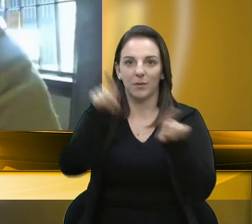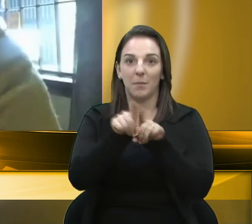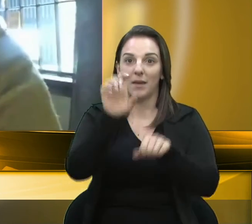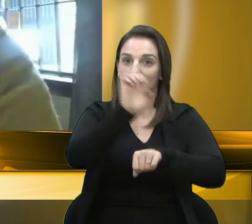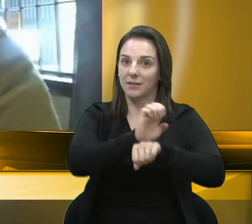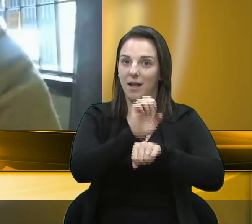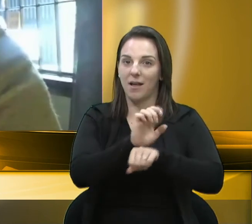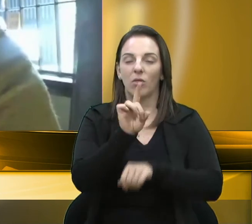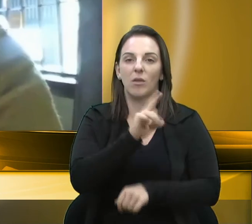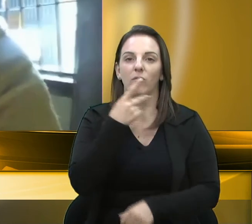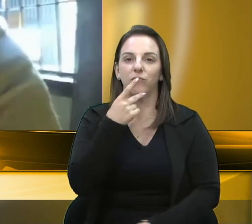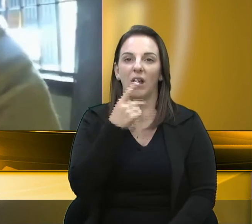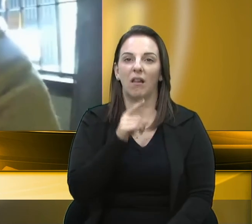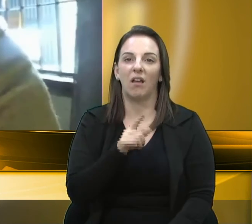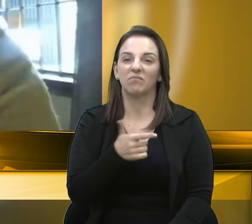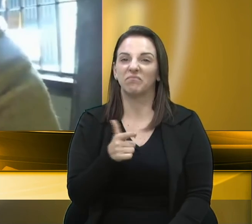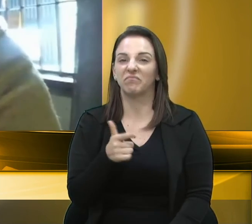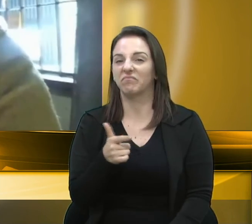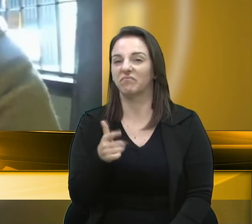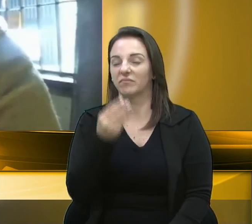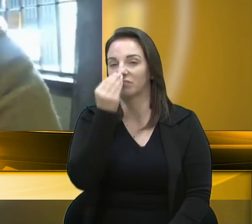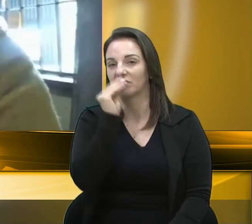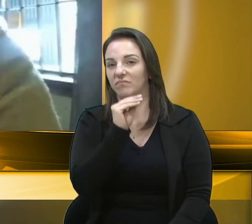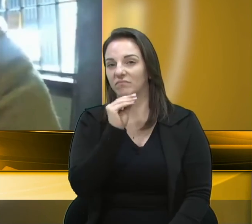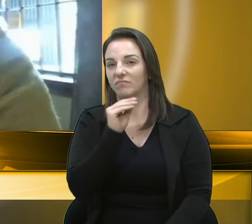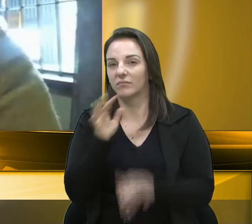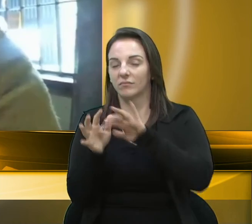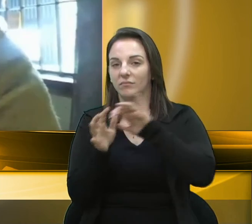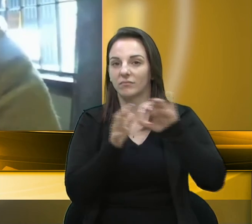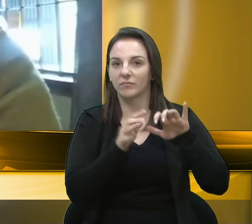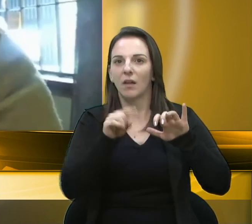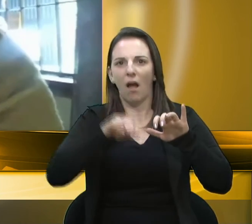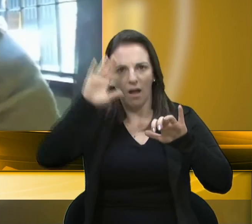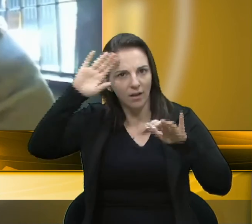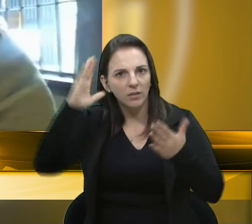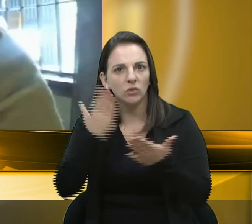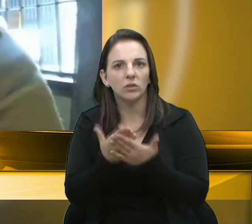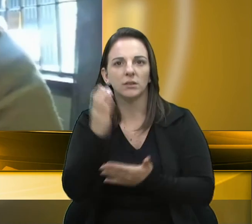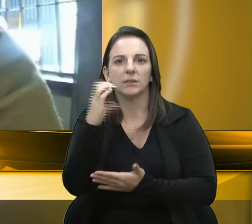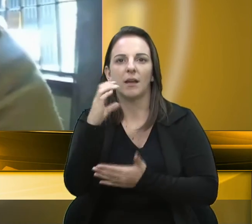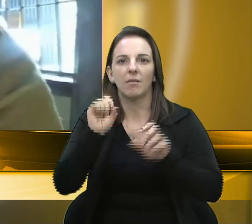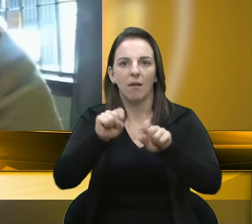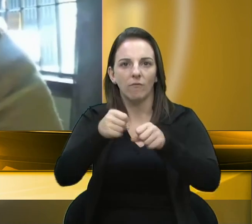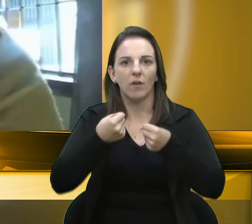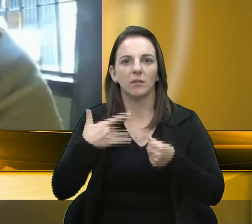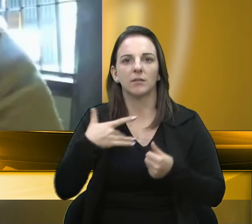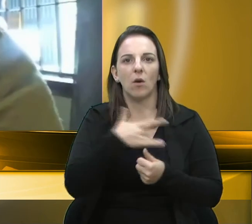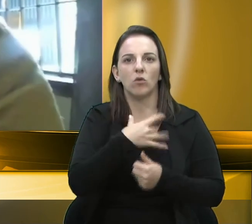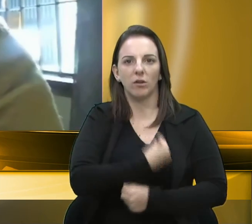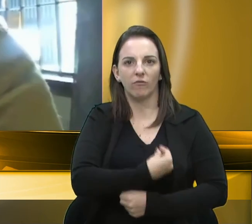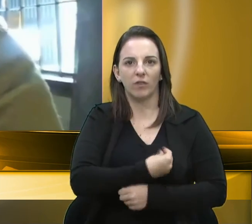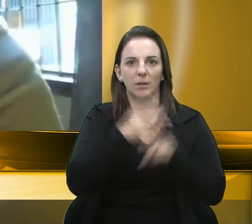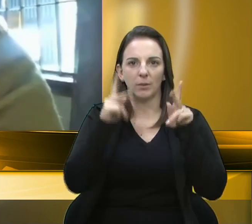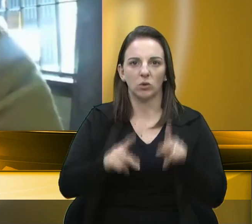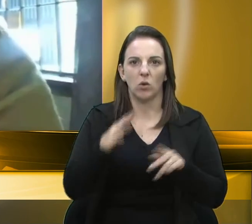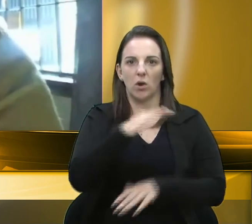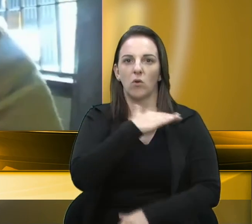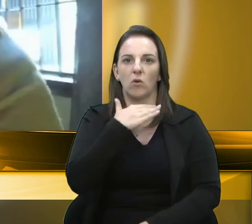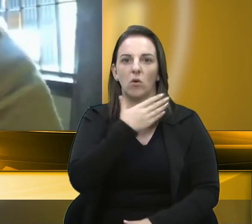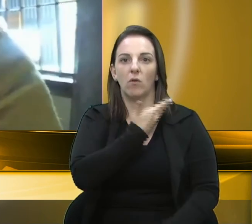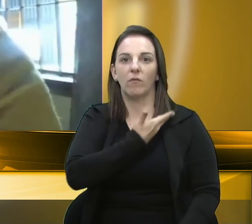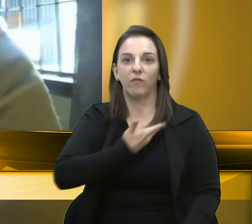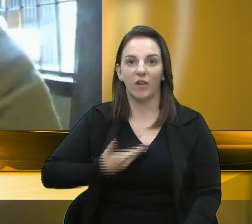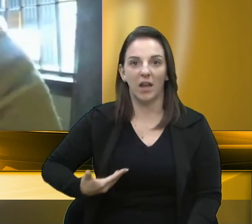negacionistas e acreditam na ciência e defendem a saúde pública e a vida das pessoas, porque o governo federal está atrasado, está